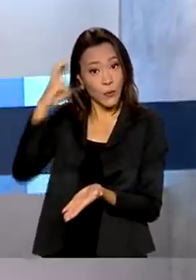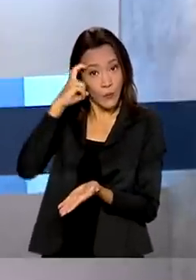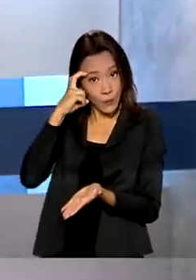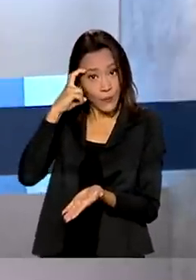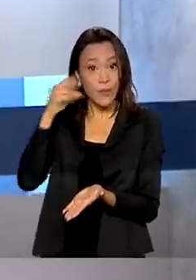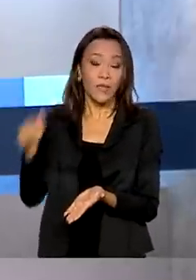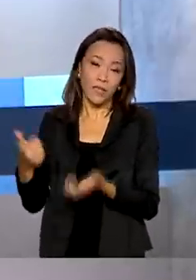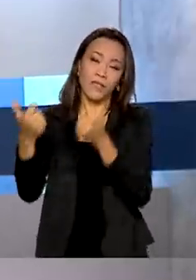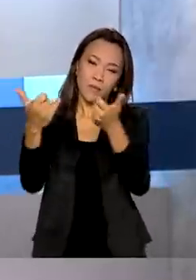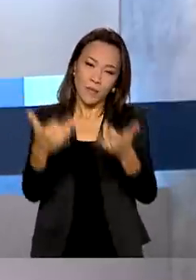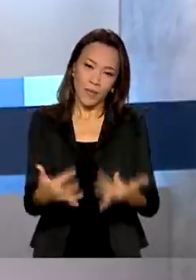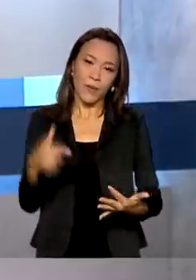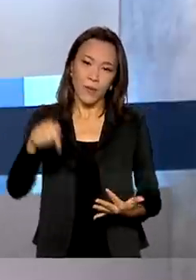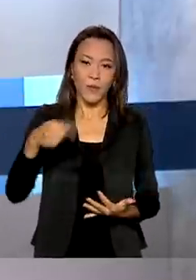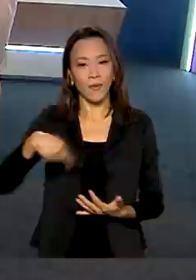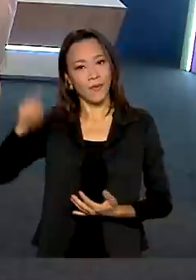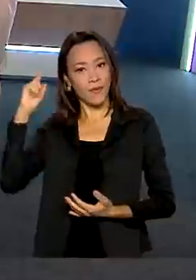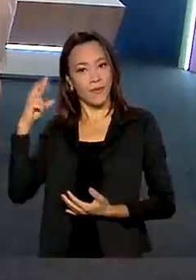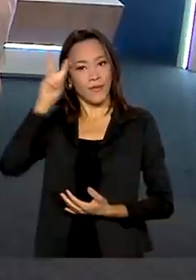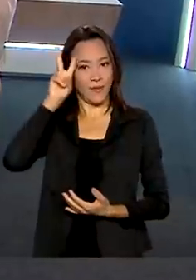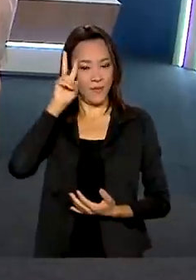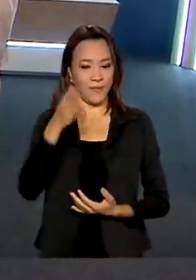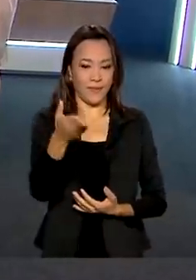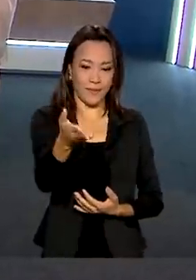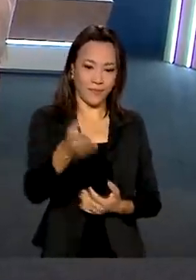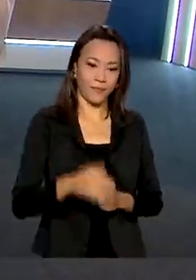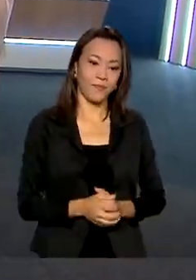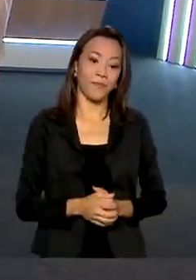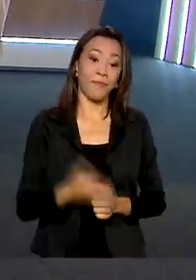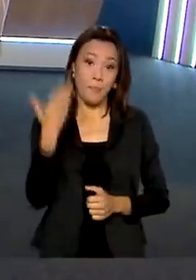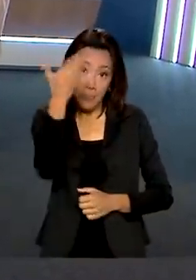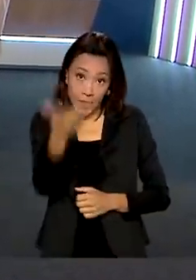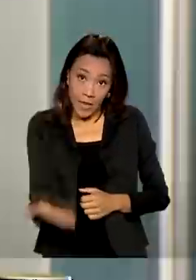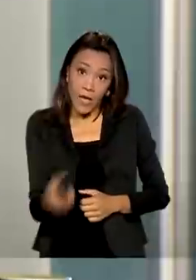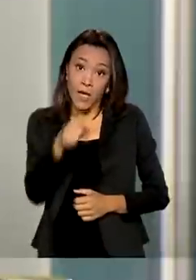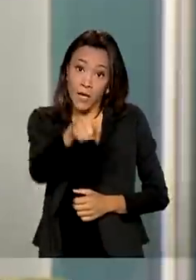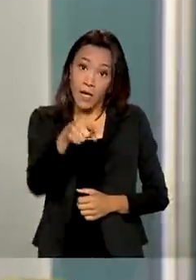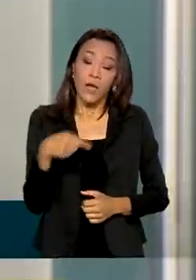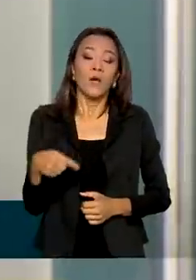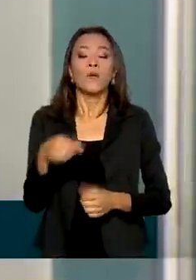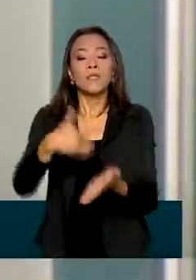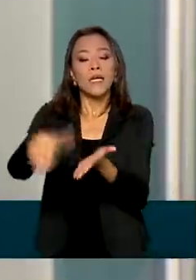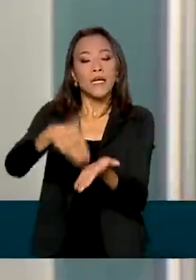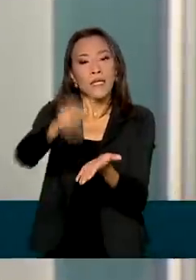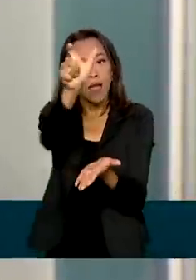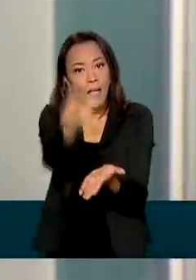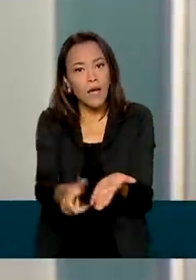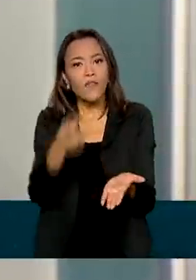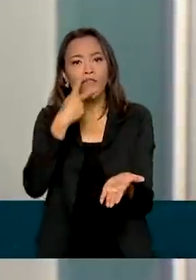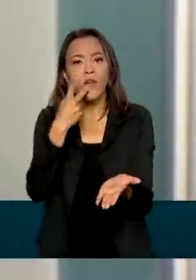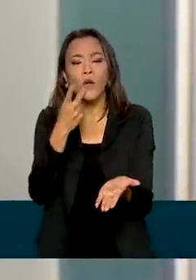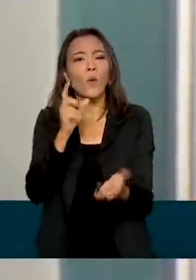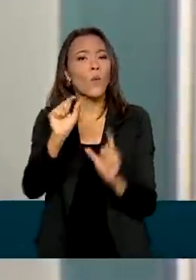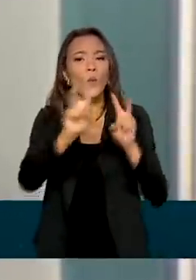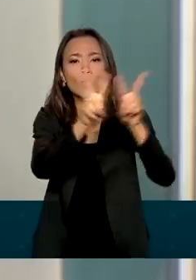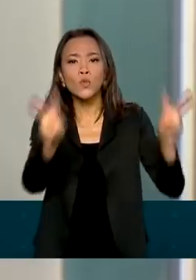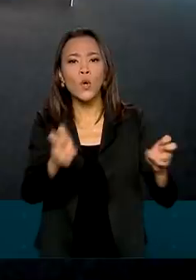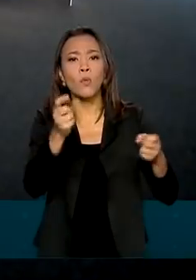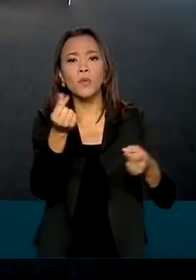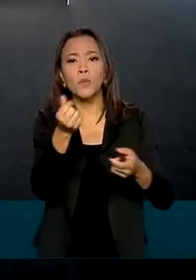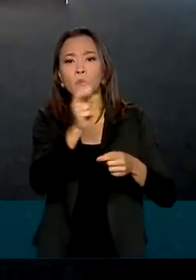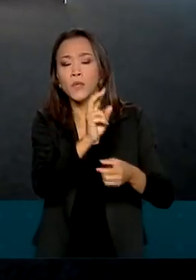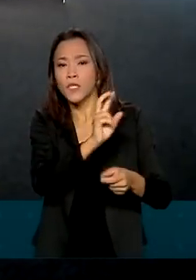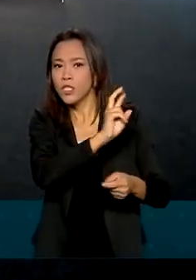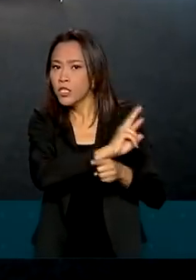da TV Brasil, nesta segunda-feira. Mário Frias anunciou a abertura de uma linha de crédito para o setor de shows e